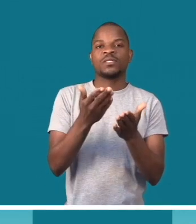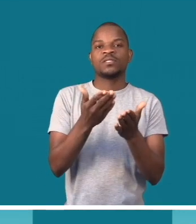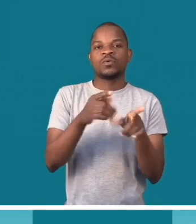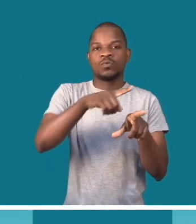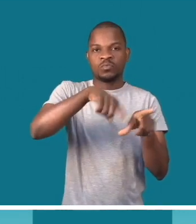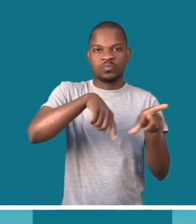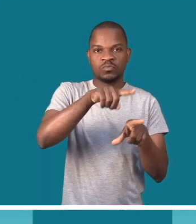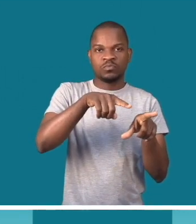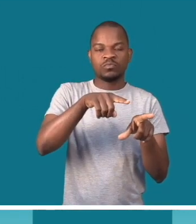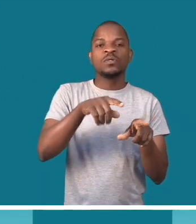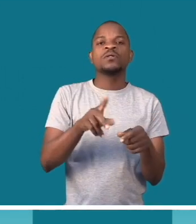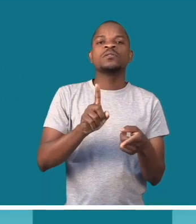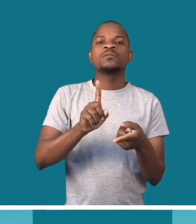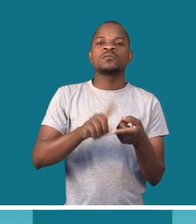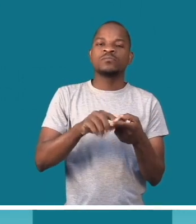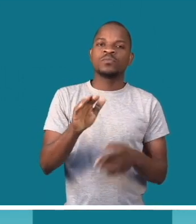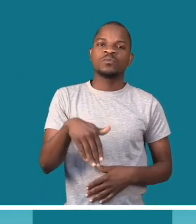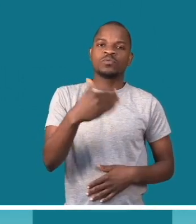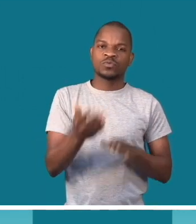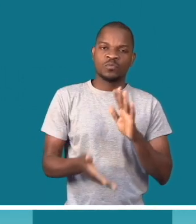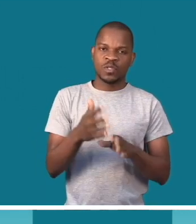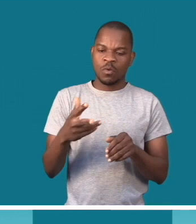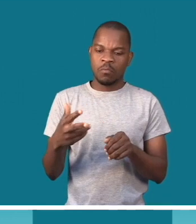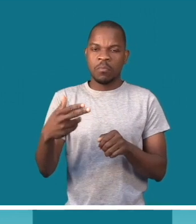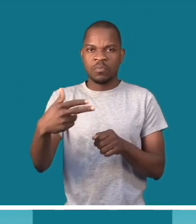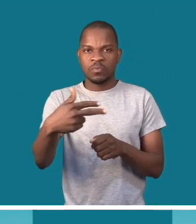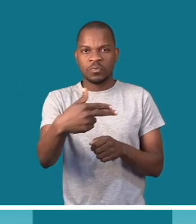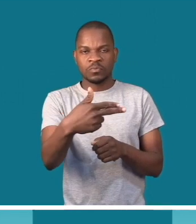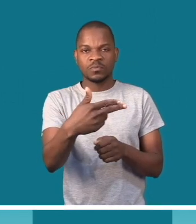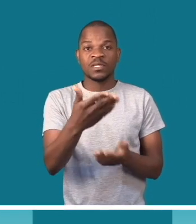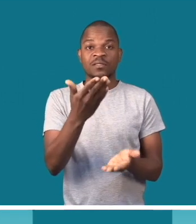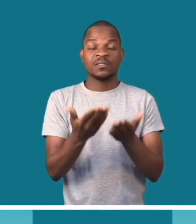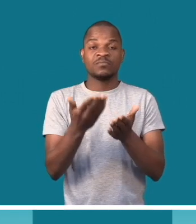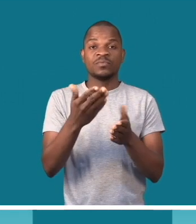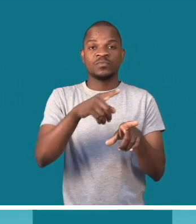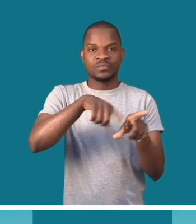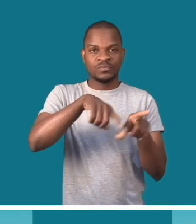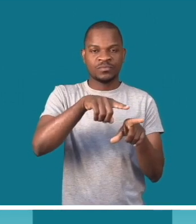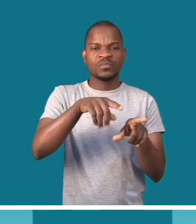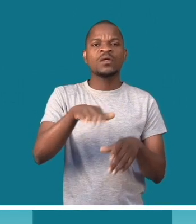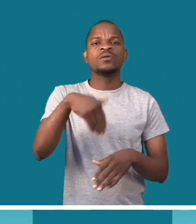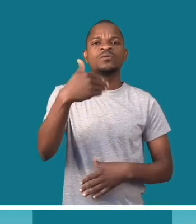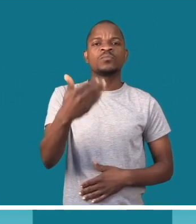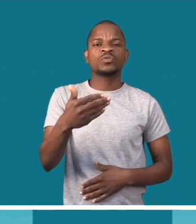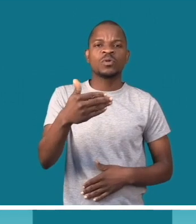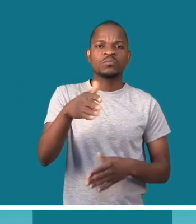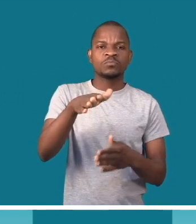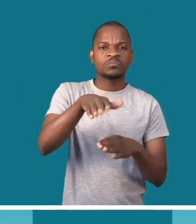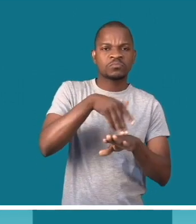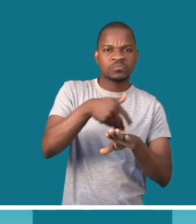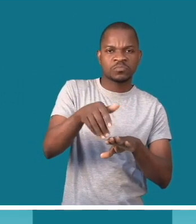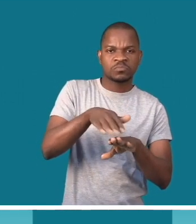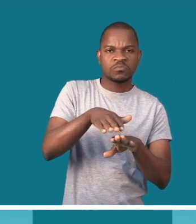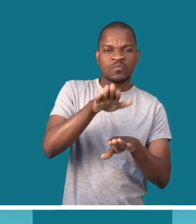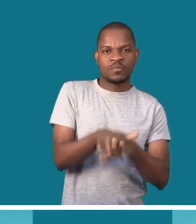tamanho da caixa e fazemos os cortes. Vamos cortando, vamos cortando de acordo com a medida e vamos colando com